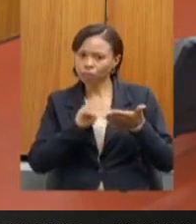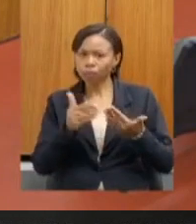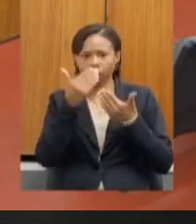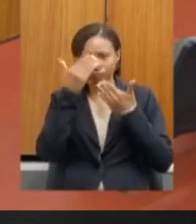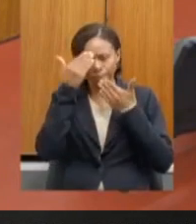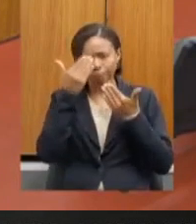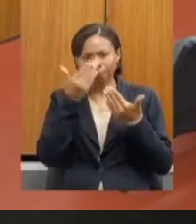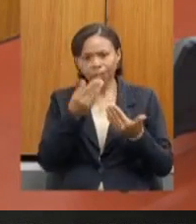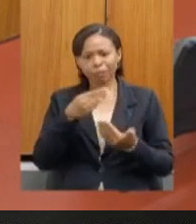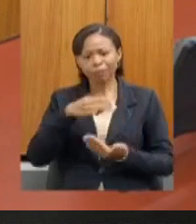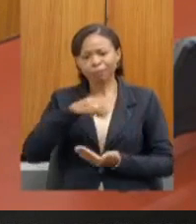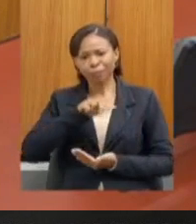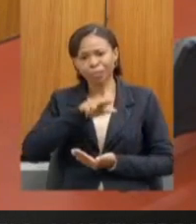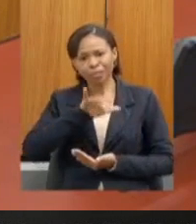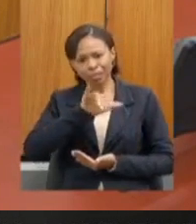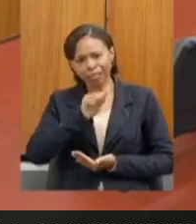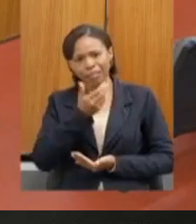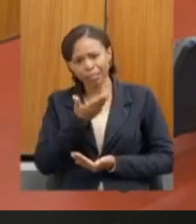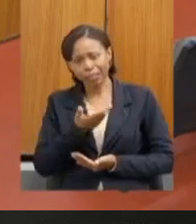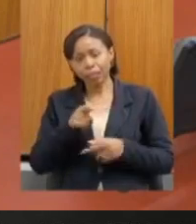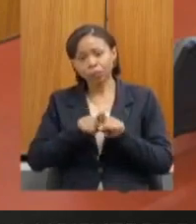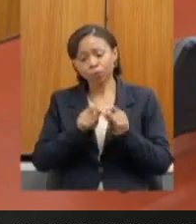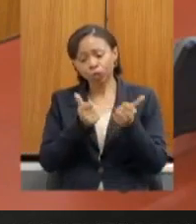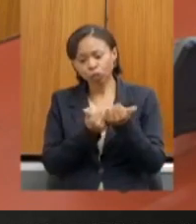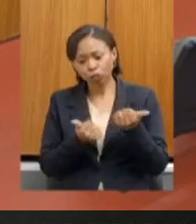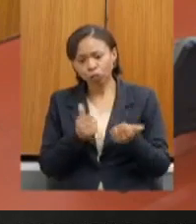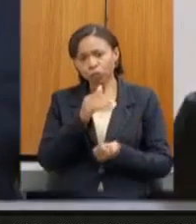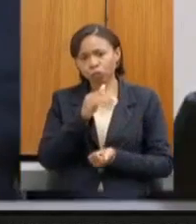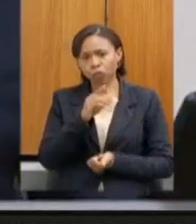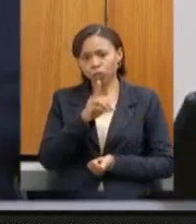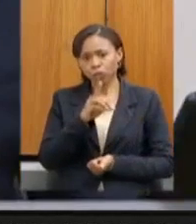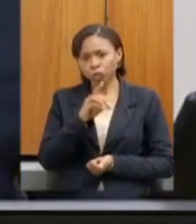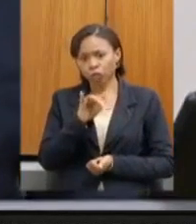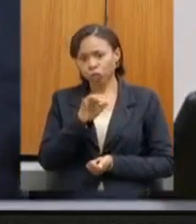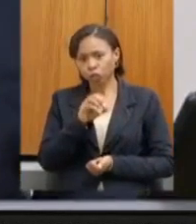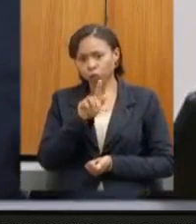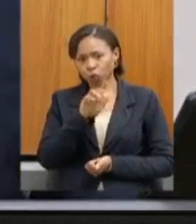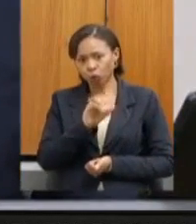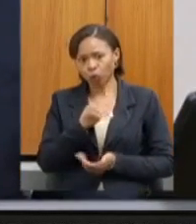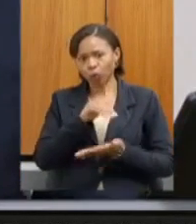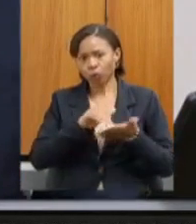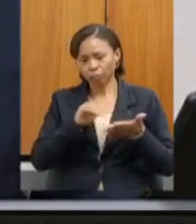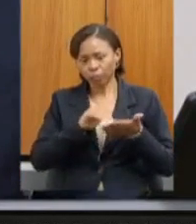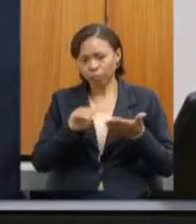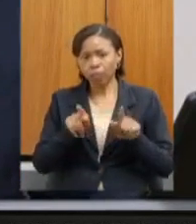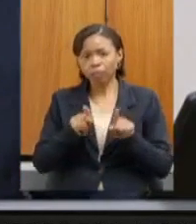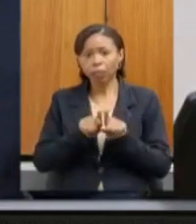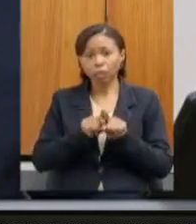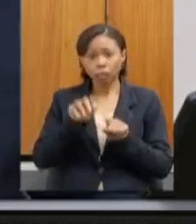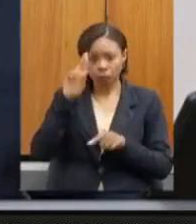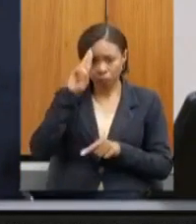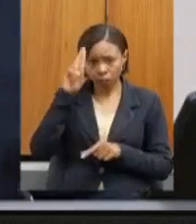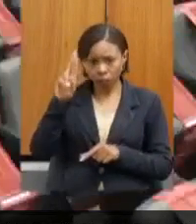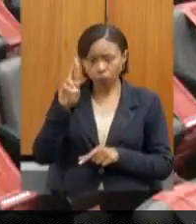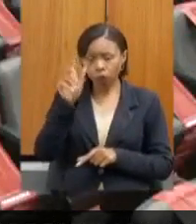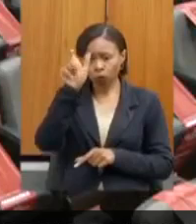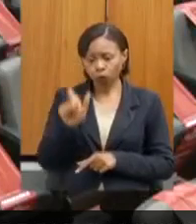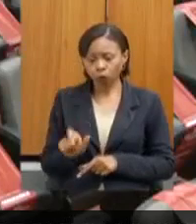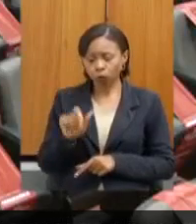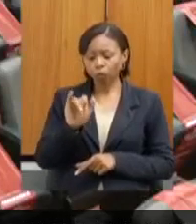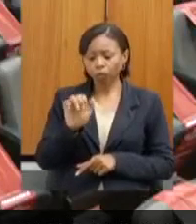Marília, ao nosso subsecretário Diogo, ao secretário, ao diretor do IEF,